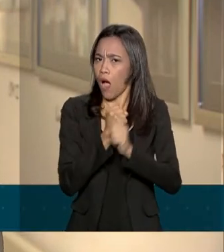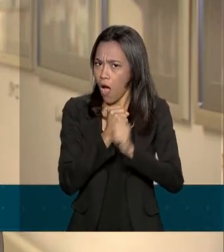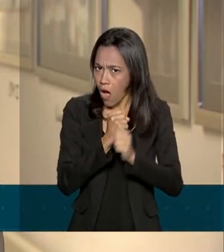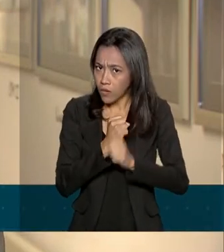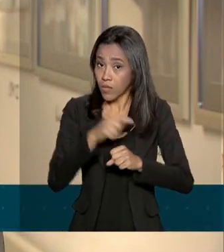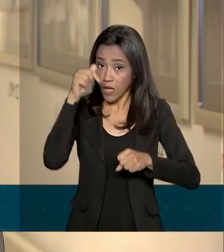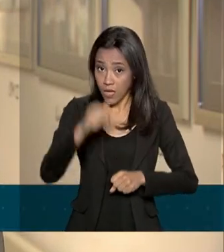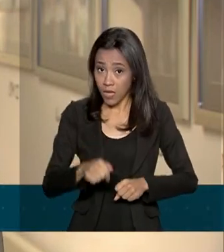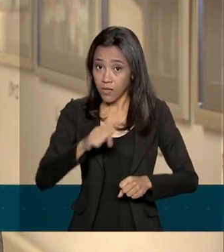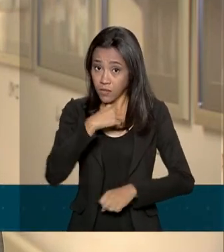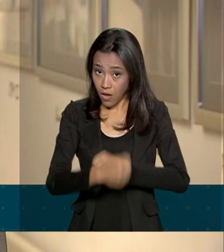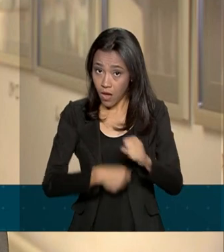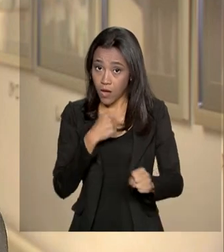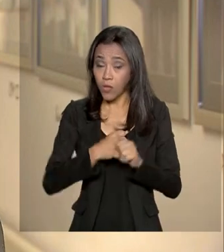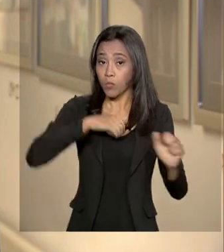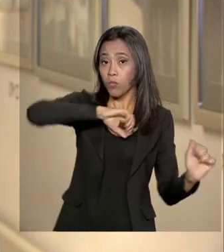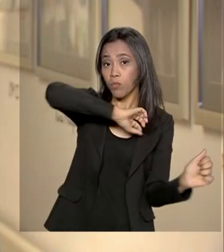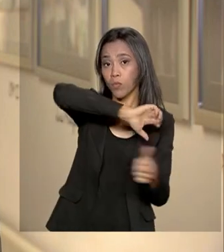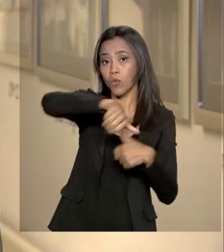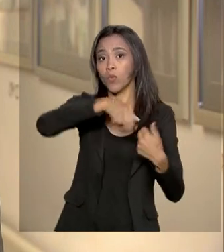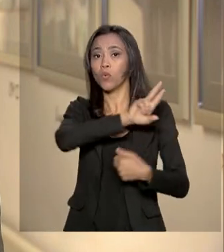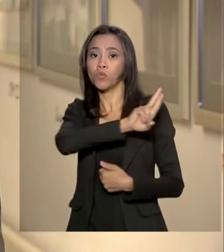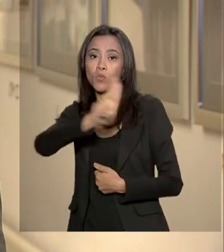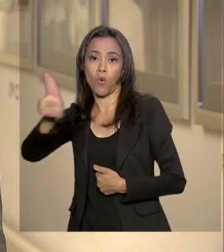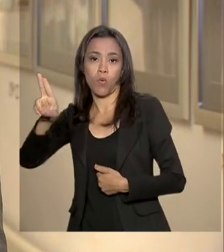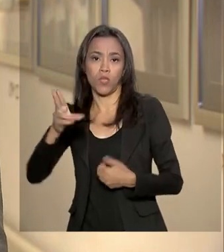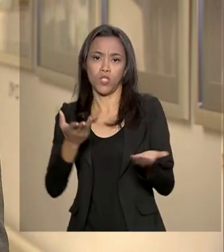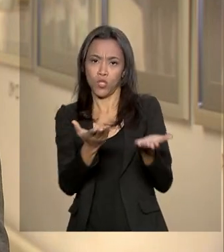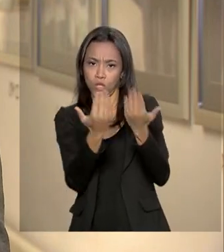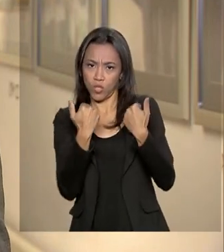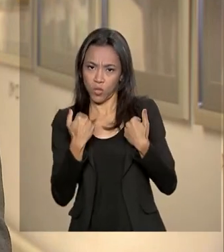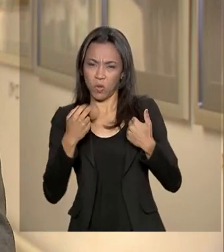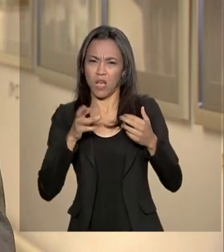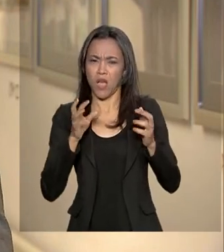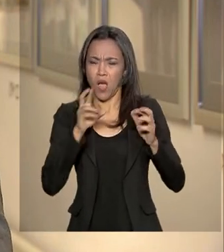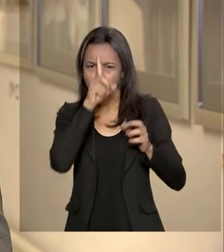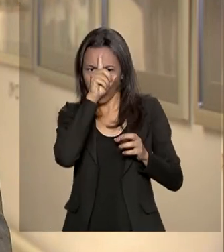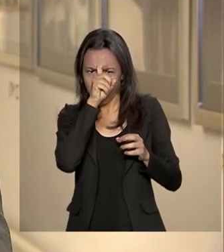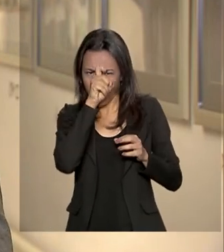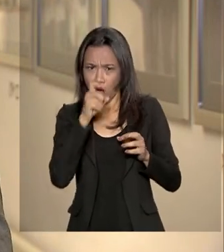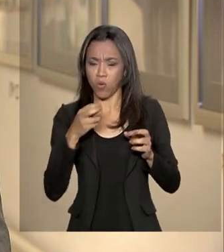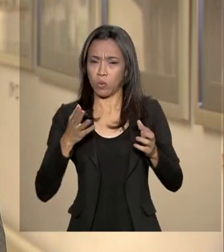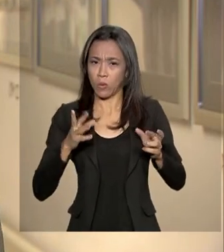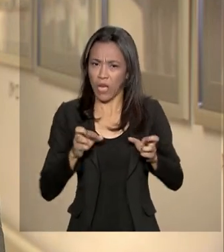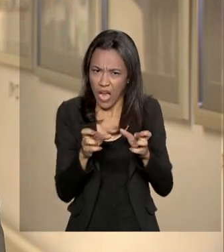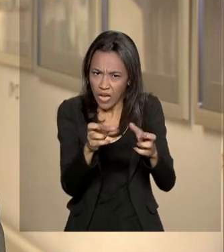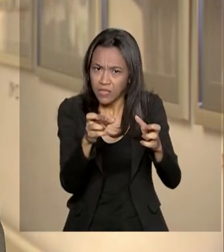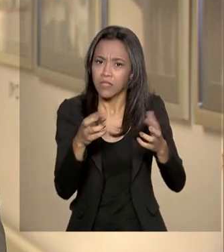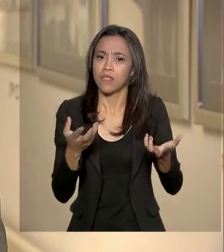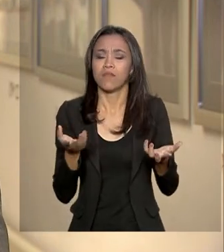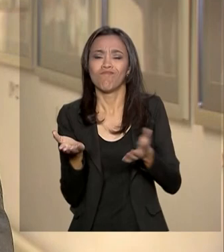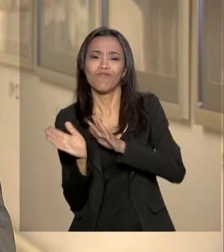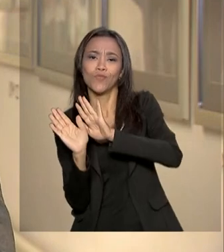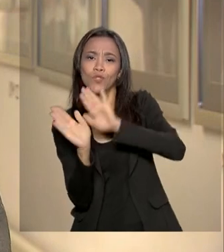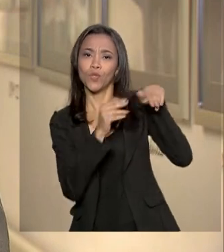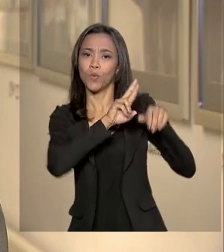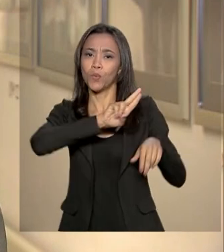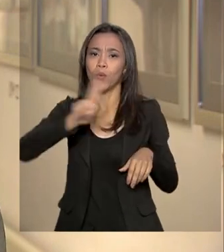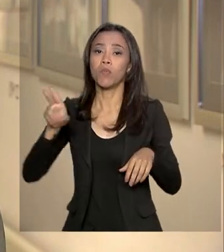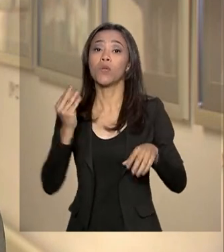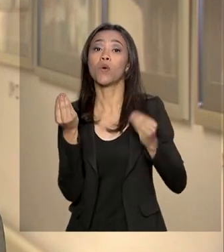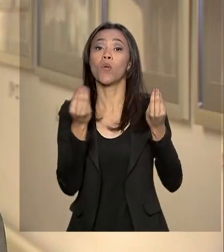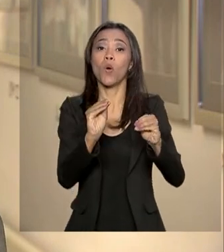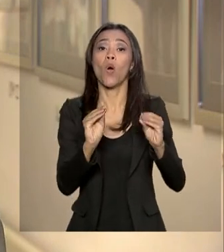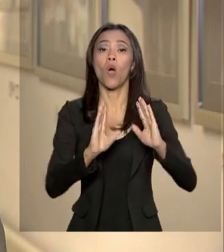nome esse ano. Deixou de ser o Hospital do Câncer de Barretos e passou a ser apenas o Hospital do Amor. Por aqui,